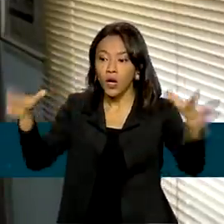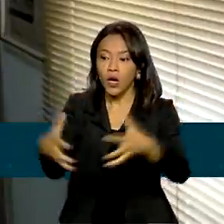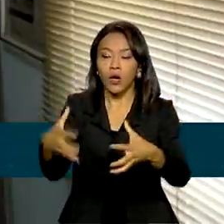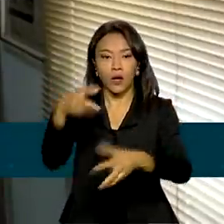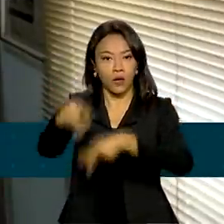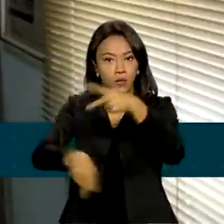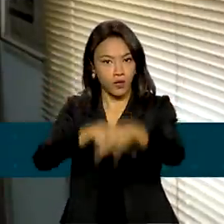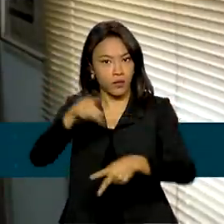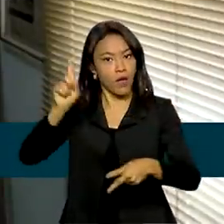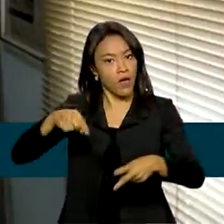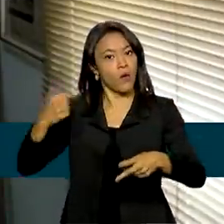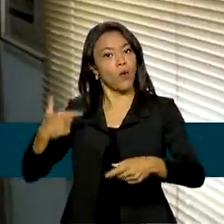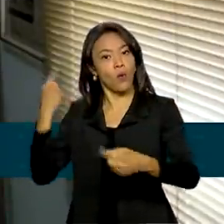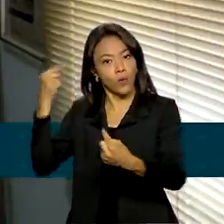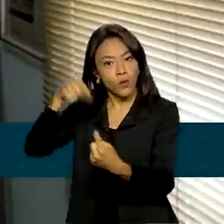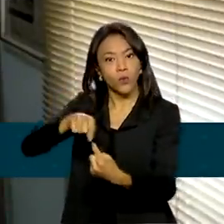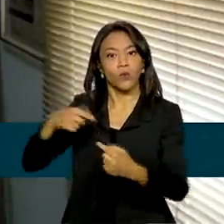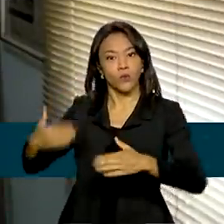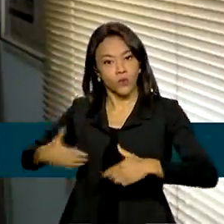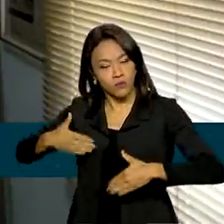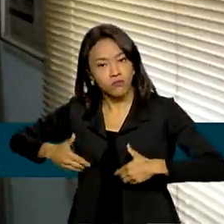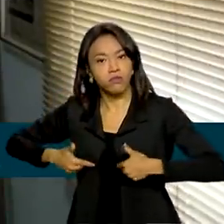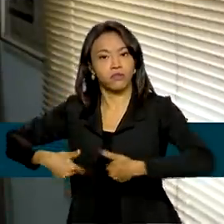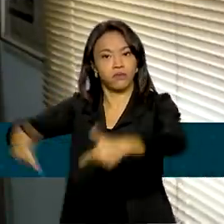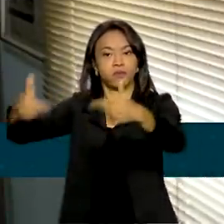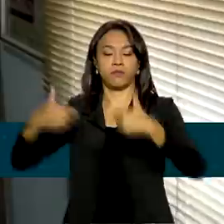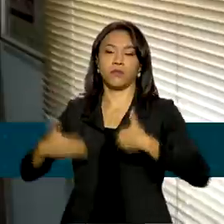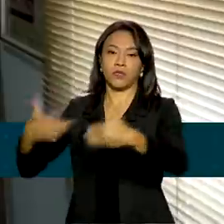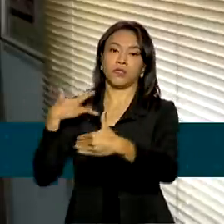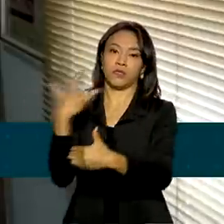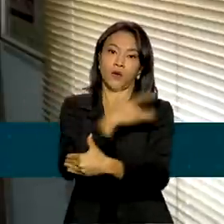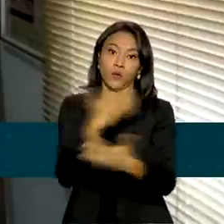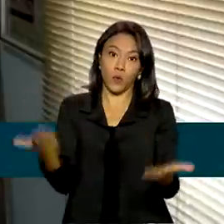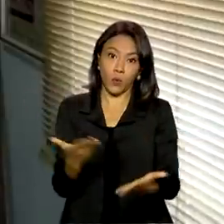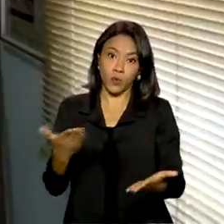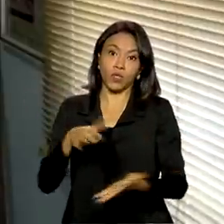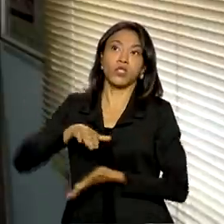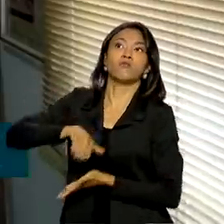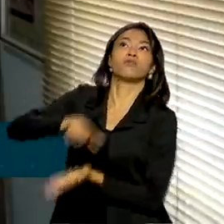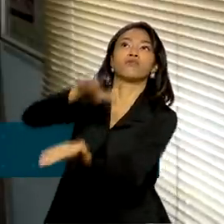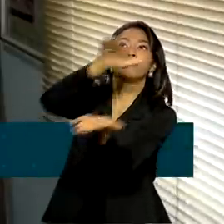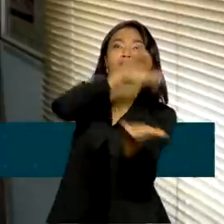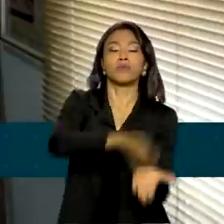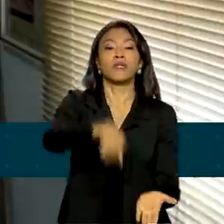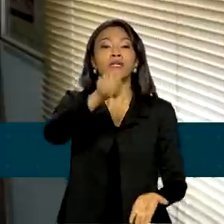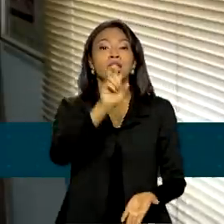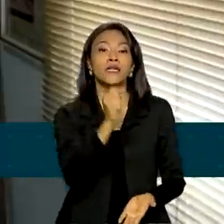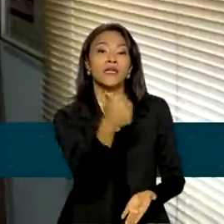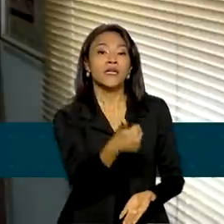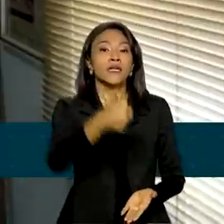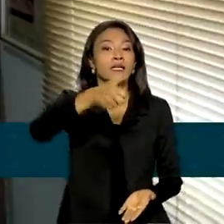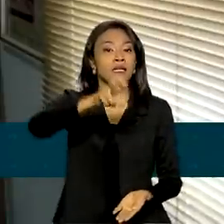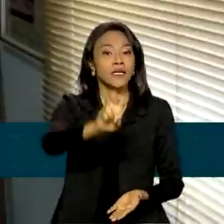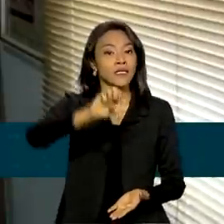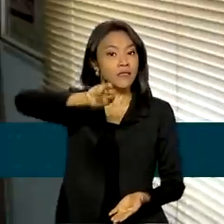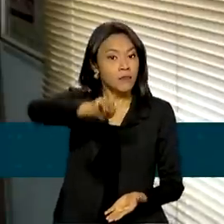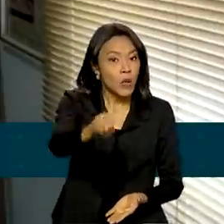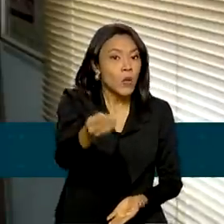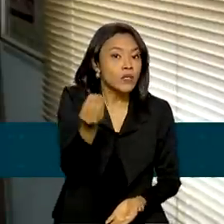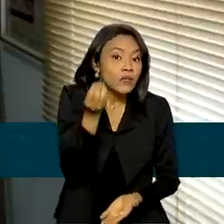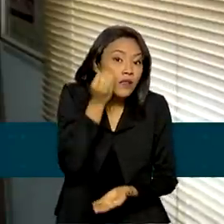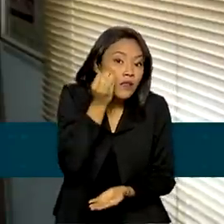Saúde. Ainda este mês, a pasta pretende distribuir 15 milhões de testes rápidos de covid-19.